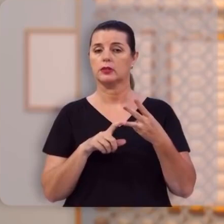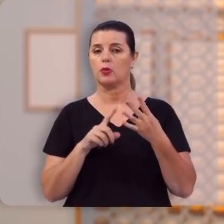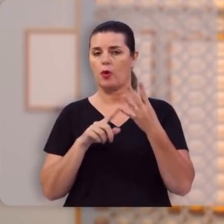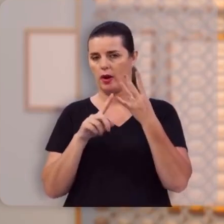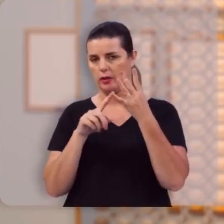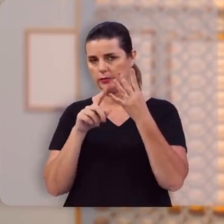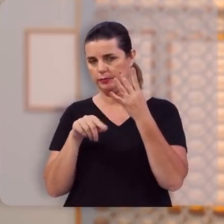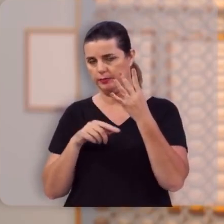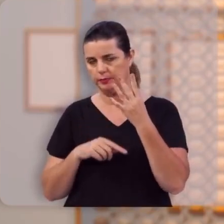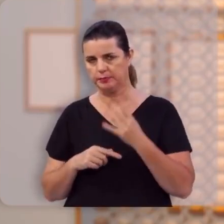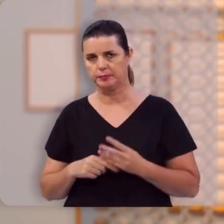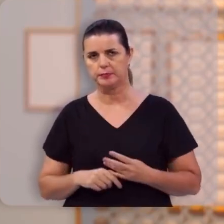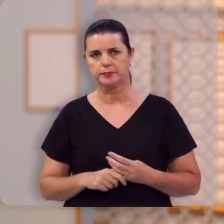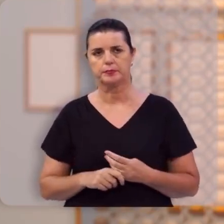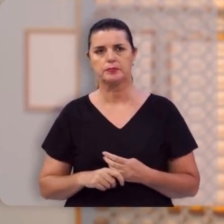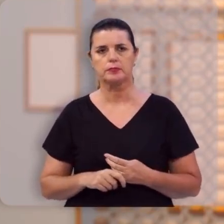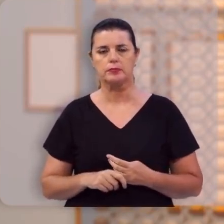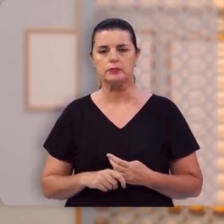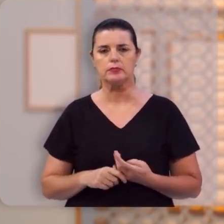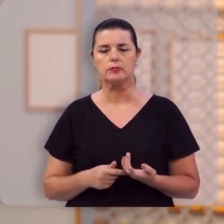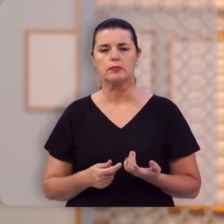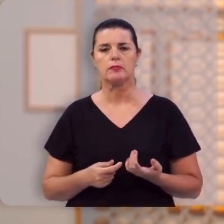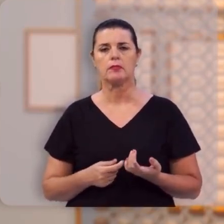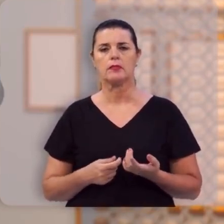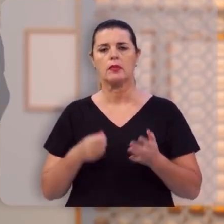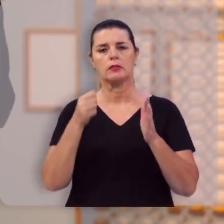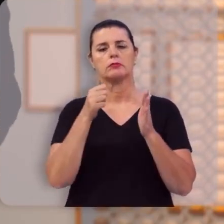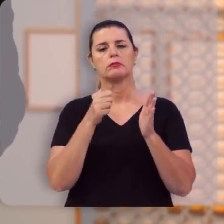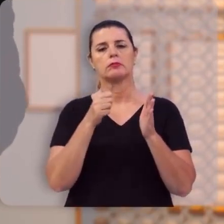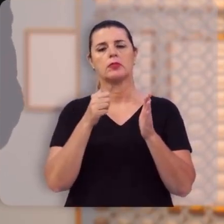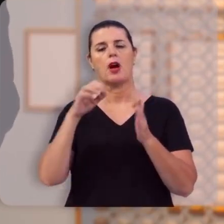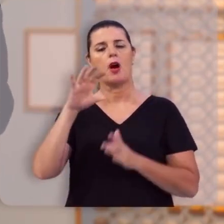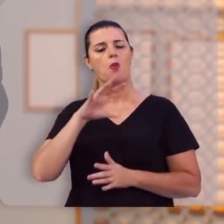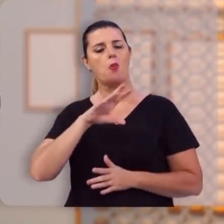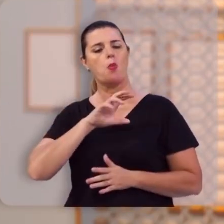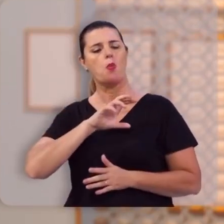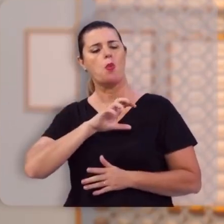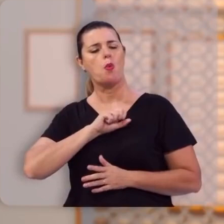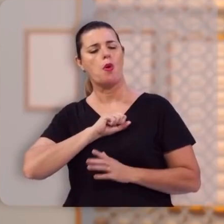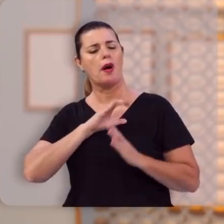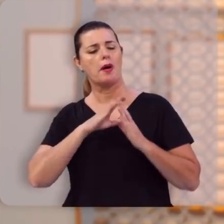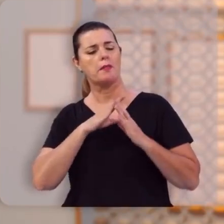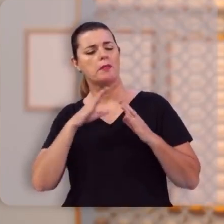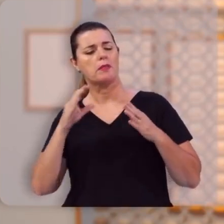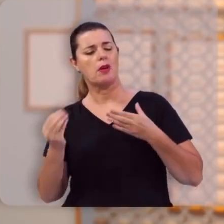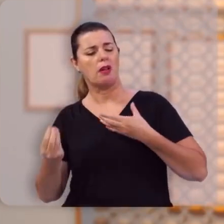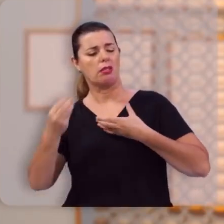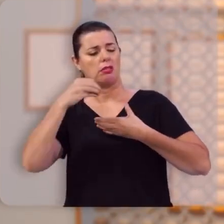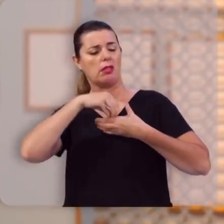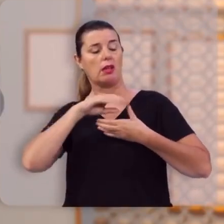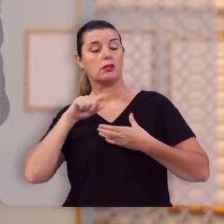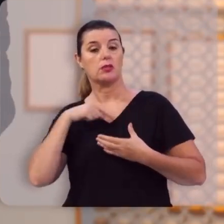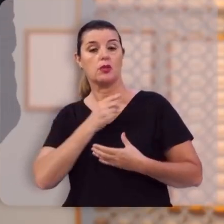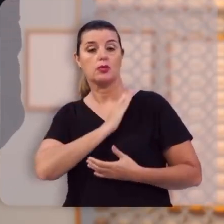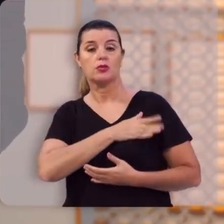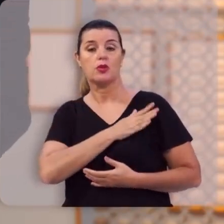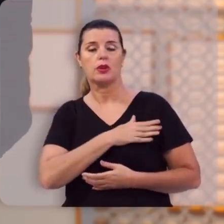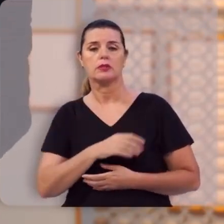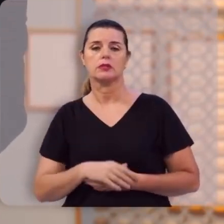o quarto fruto da justificação, que é o derramamento do amor de Deus no nosso coração.